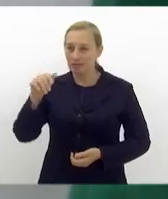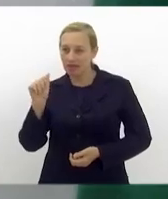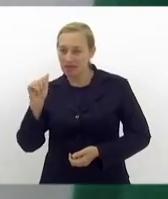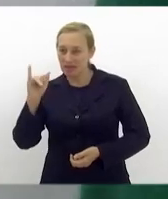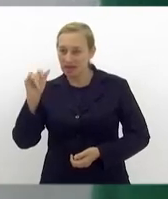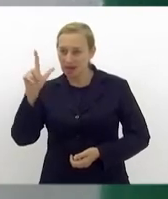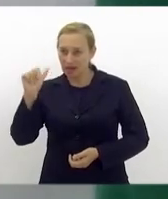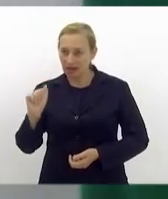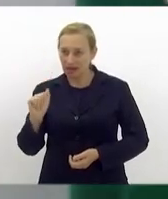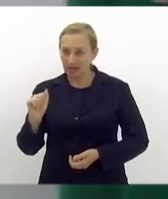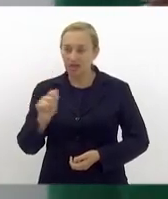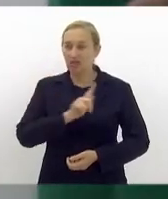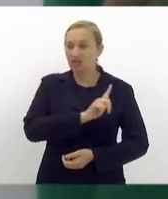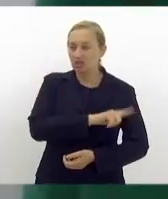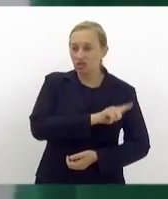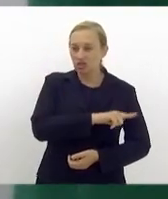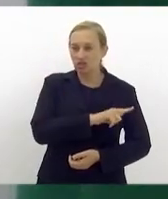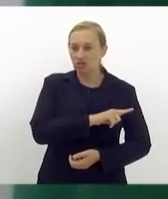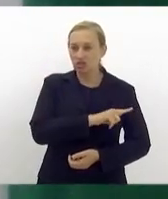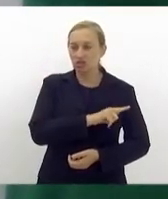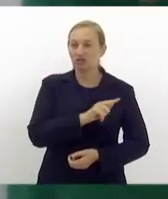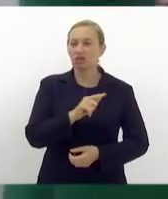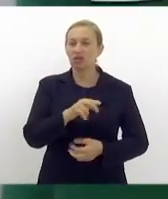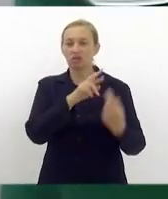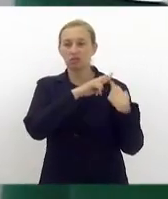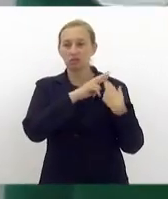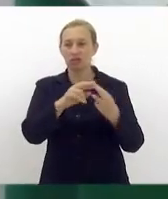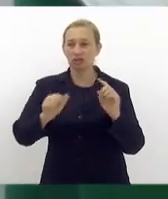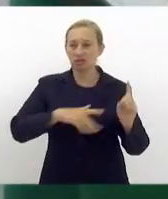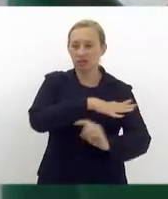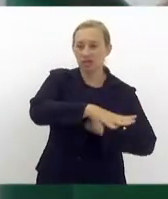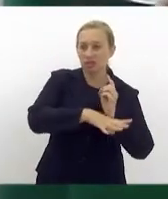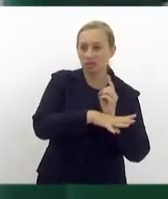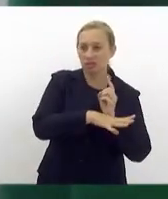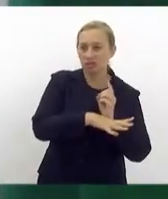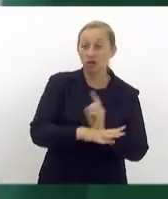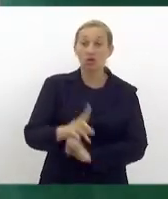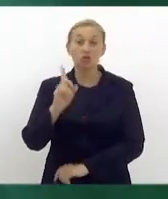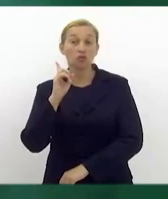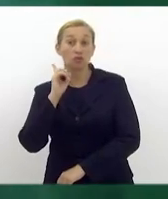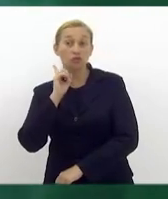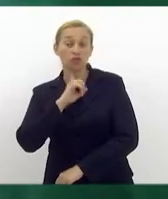é gerente de responsabilidade social do Clube de Regata do Flamengo.